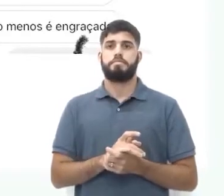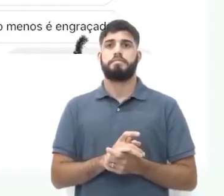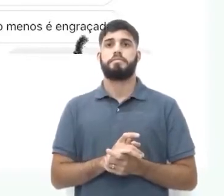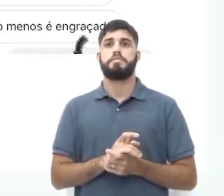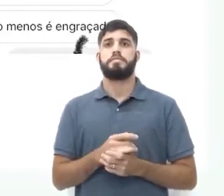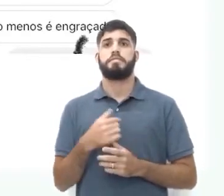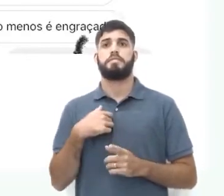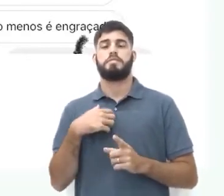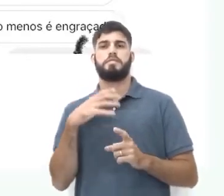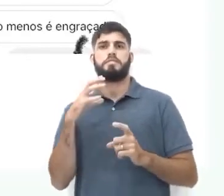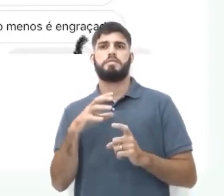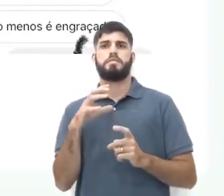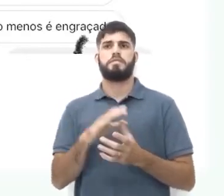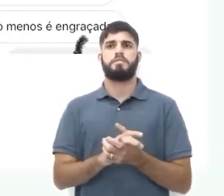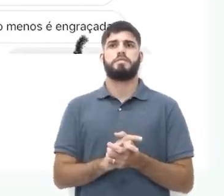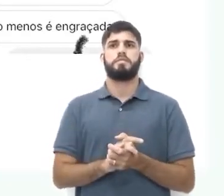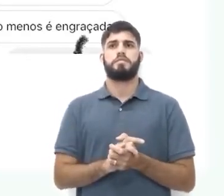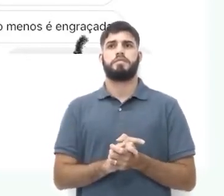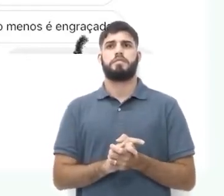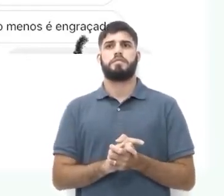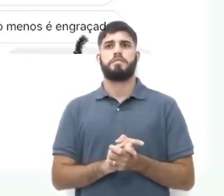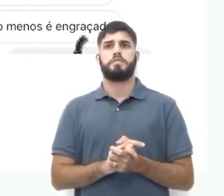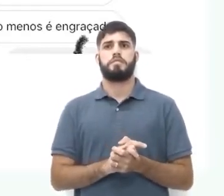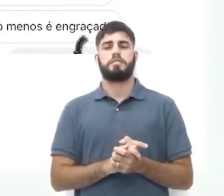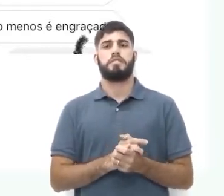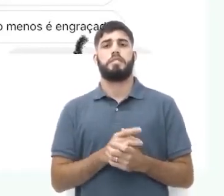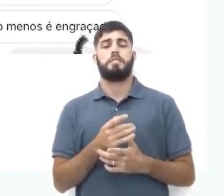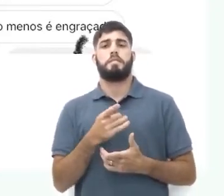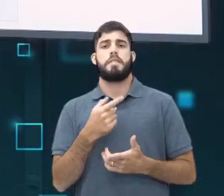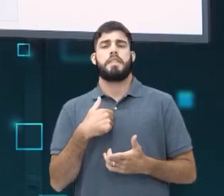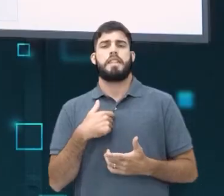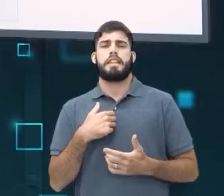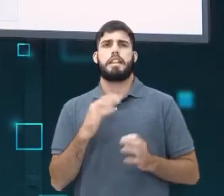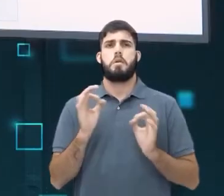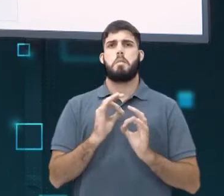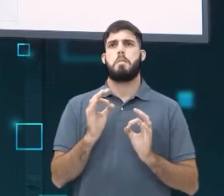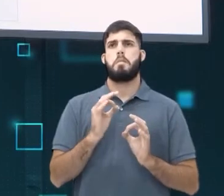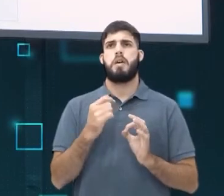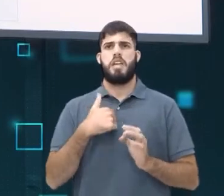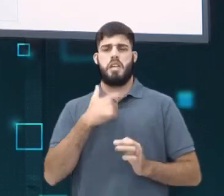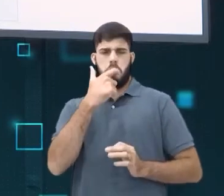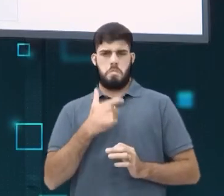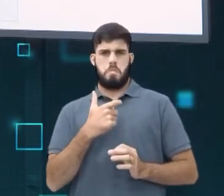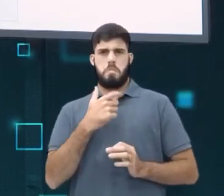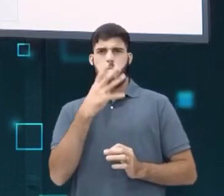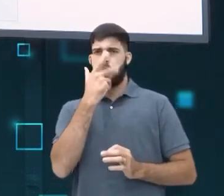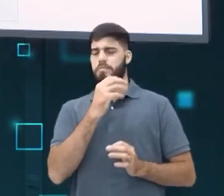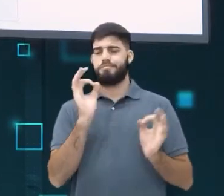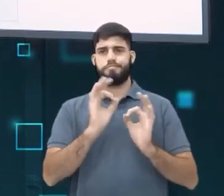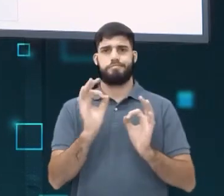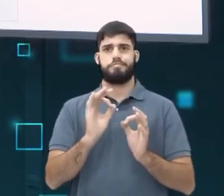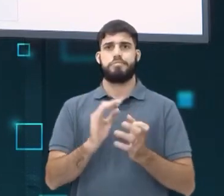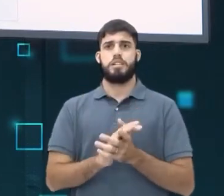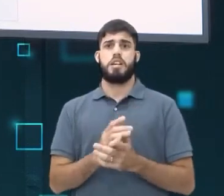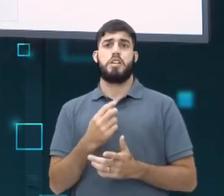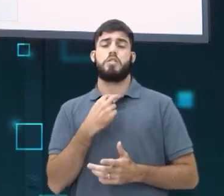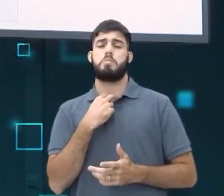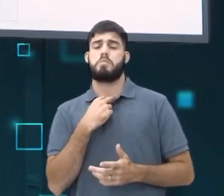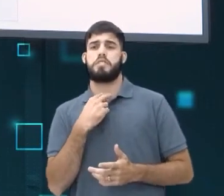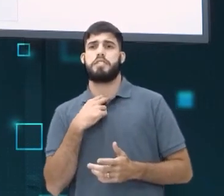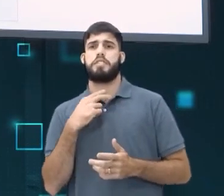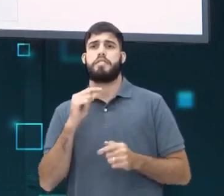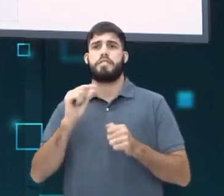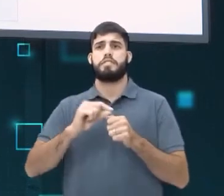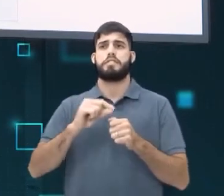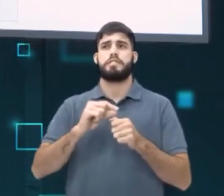ataques falando que eu não era bonita, que eu não era suficiente, que eu não deveria estar fazendo coisas na internet, que qualquer